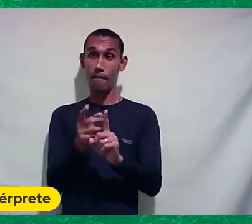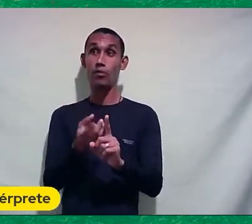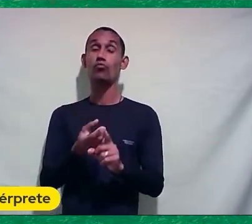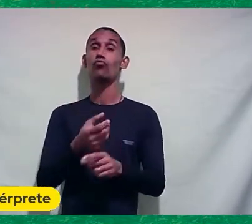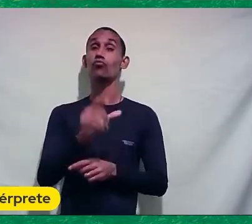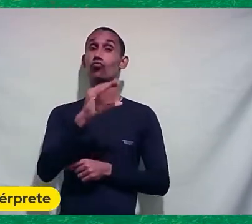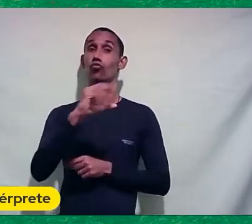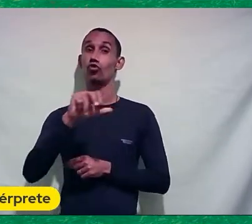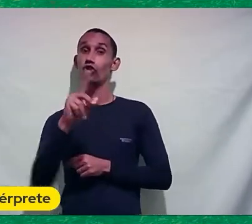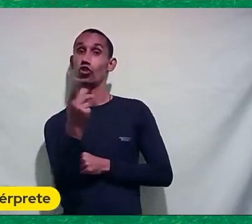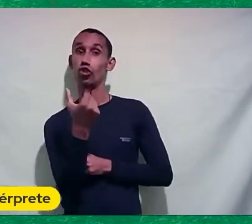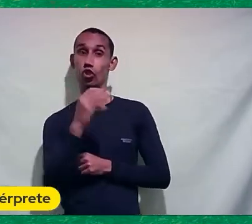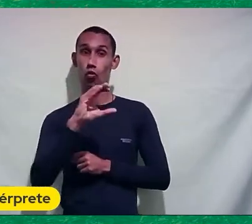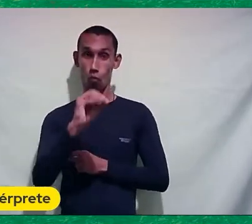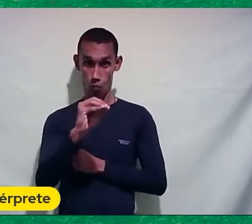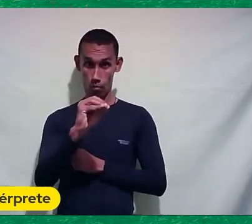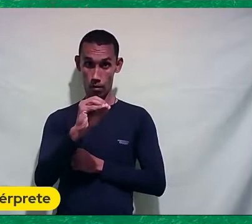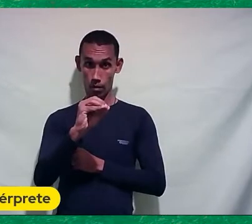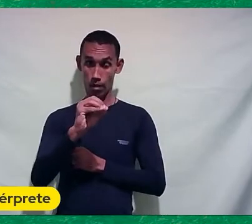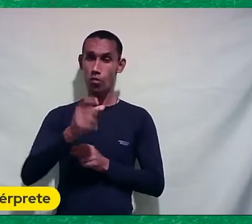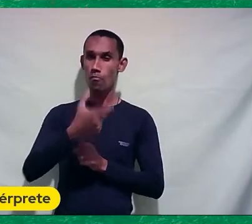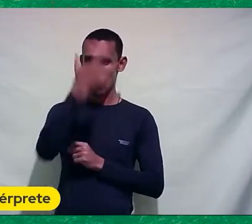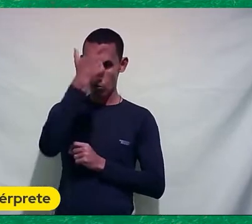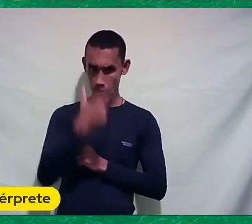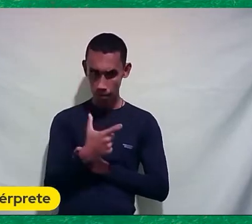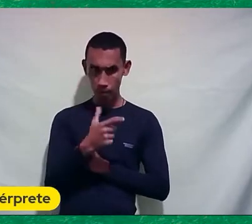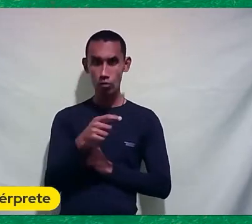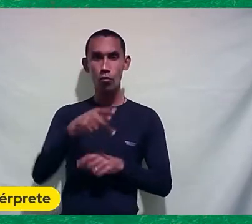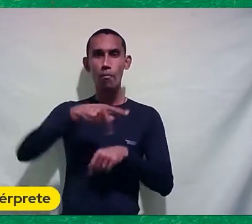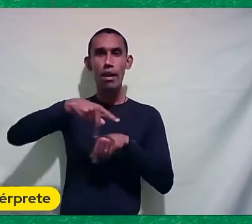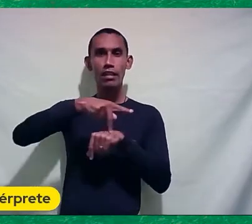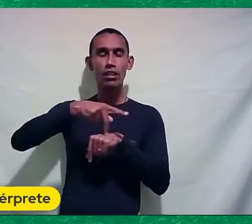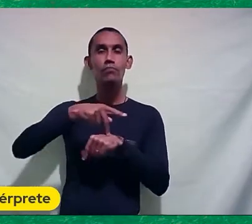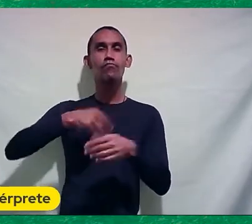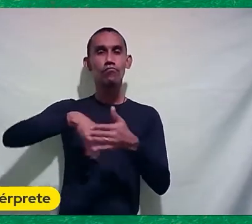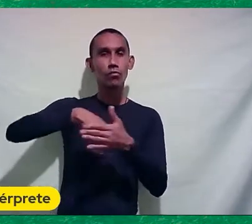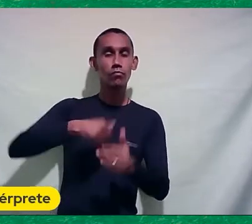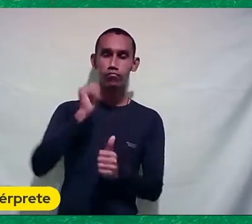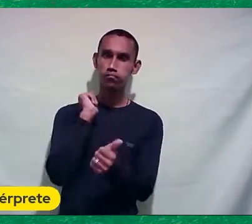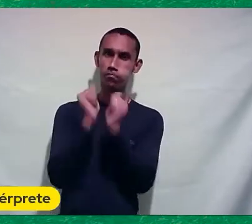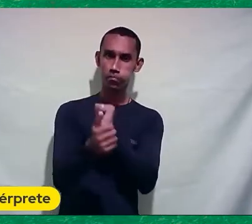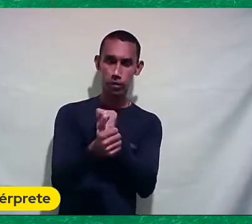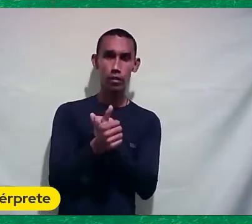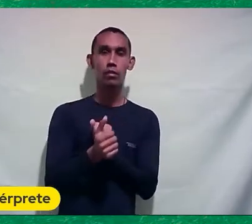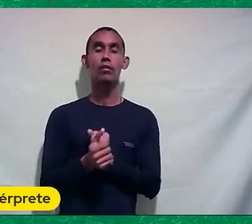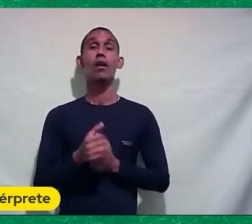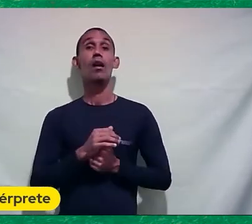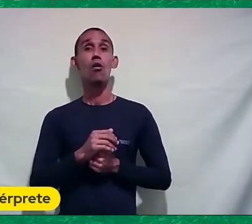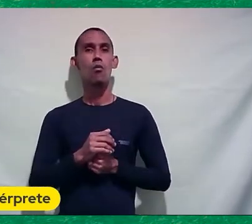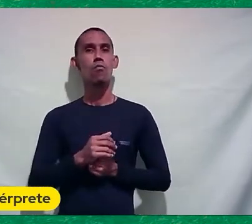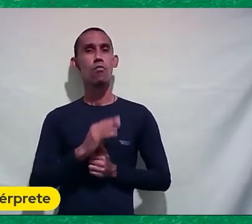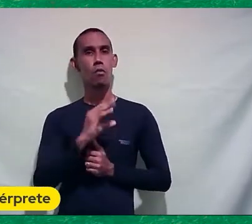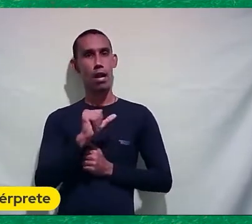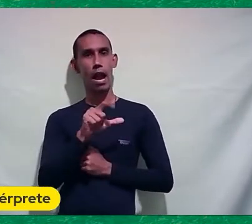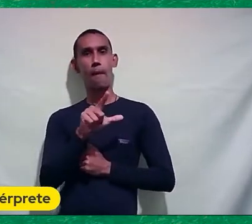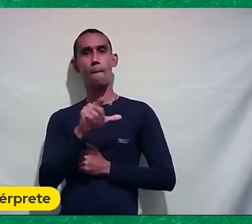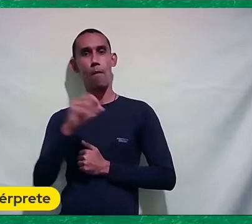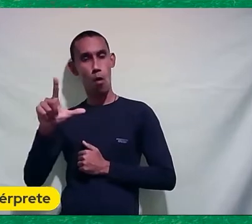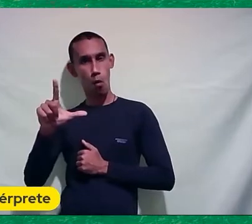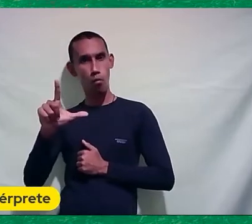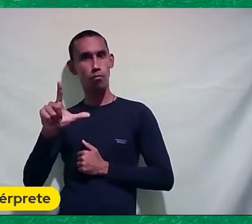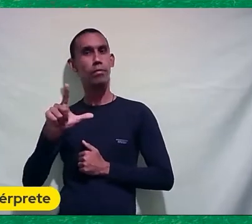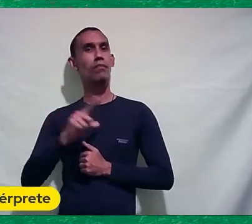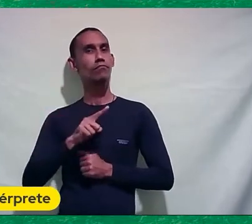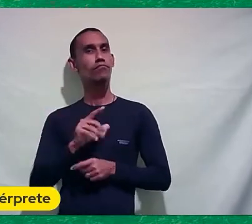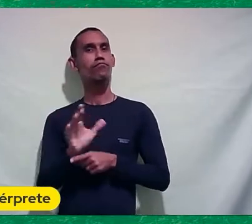Anísio Era também um personagem Dessa série O País do Futebol Para o Canal Brasil Então eu acho que o Capô É realmente o cineasta Mais